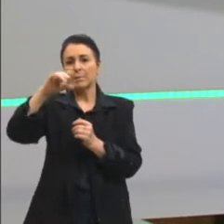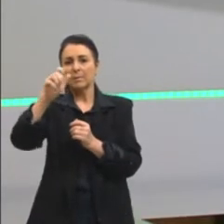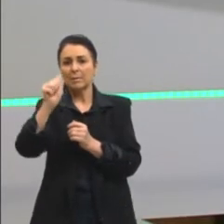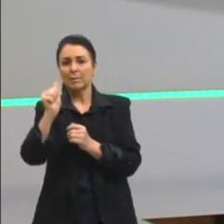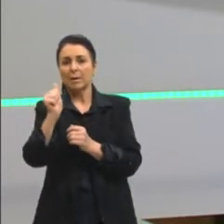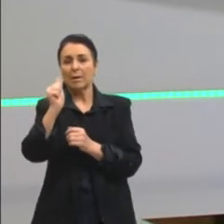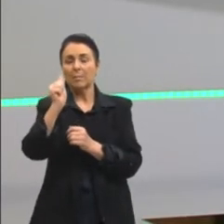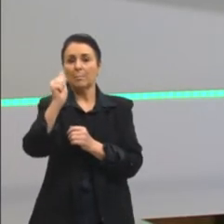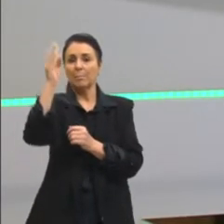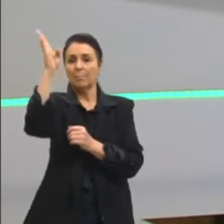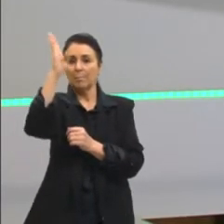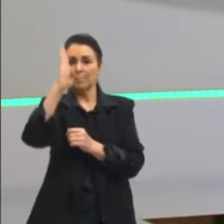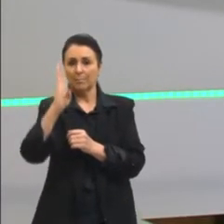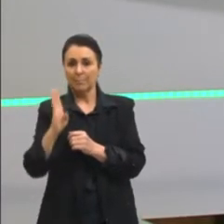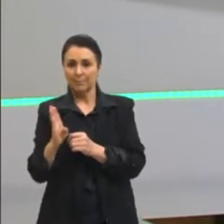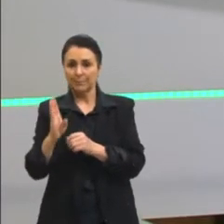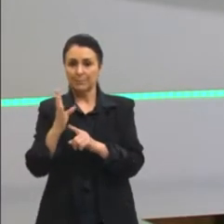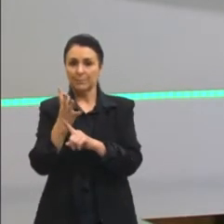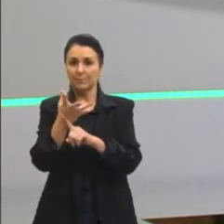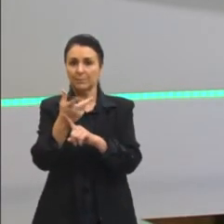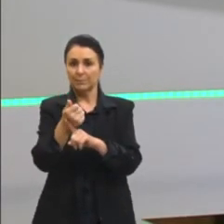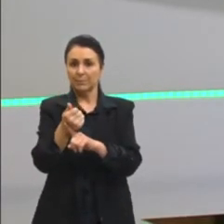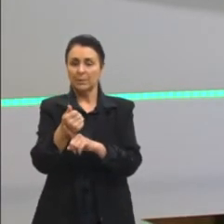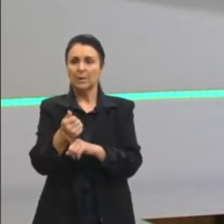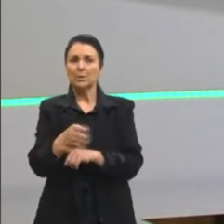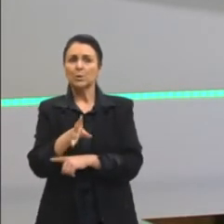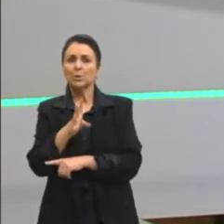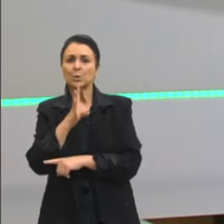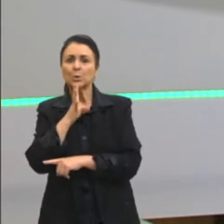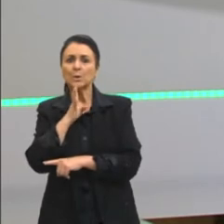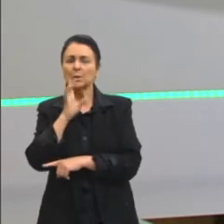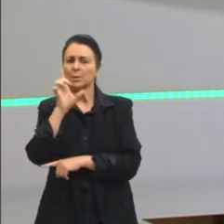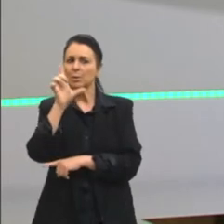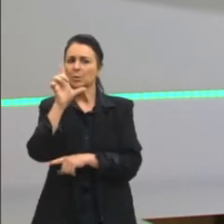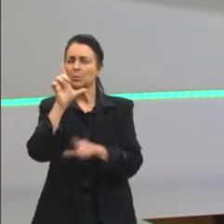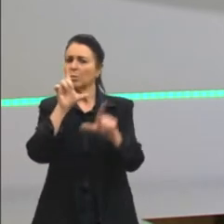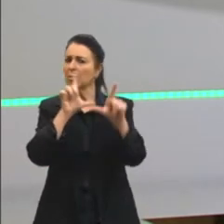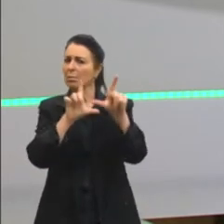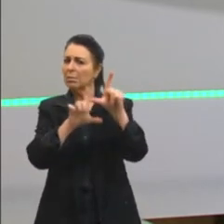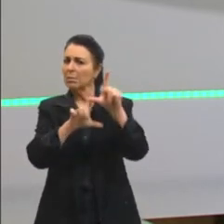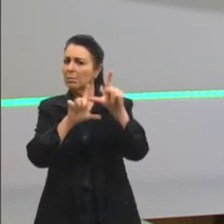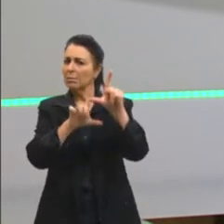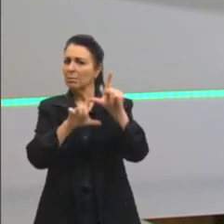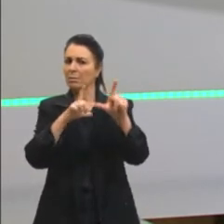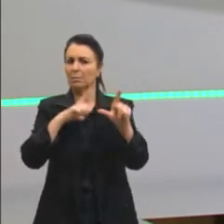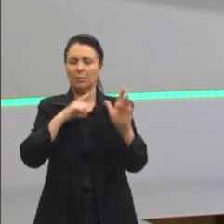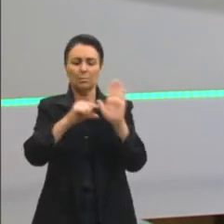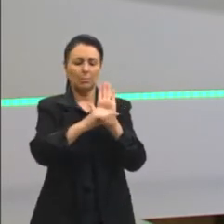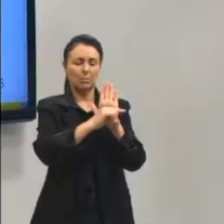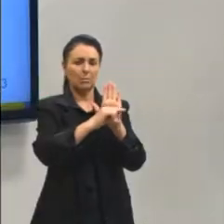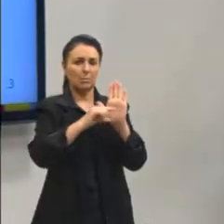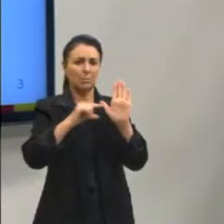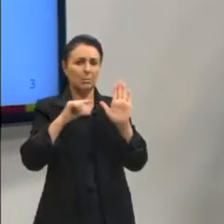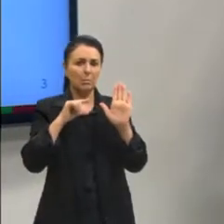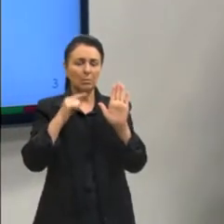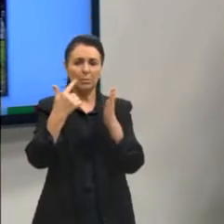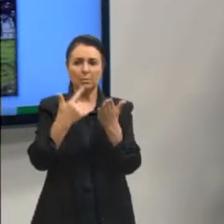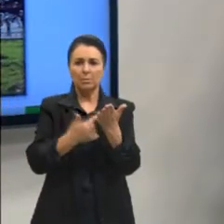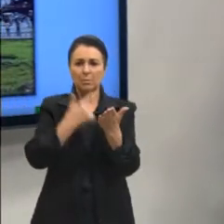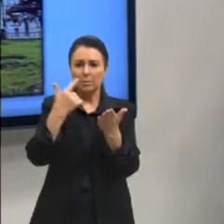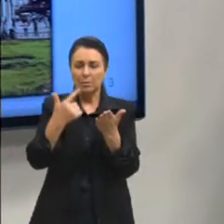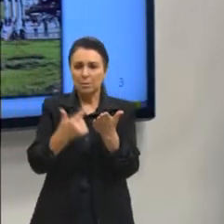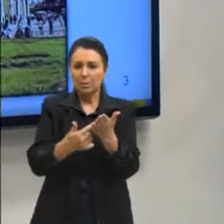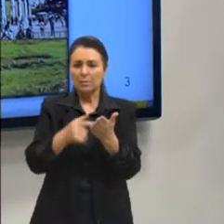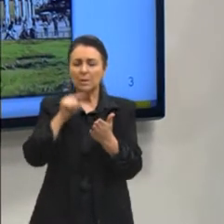muito sobre a Academia Brasileira de Letras, onde a gente tem ali autores, né, autores de livros,